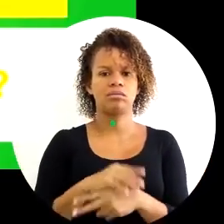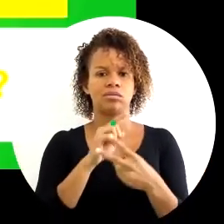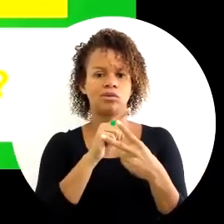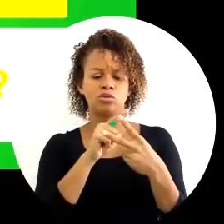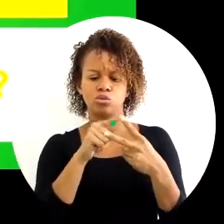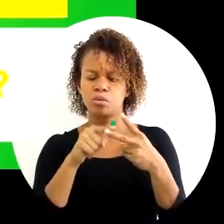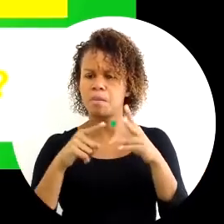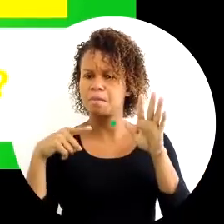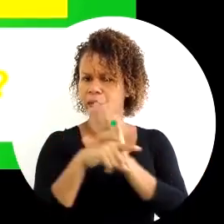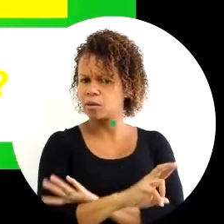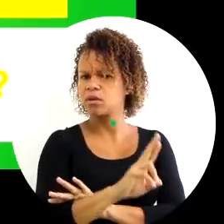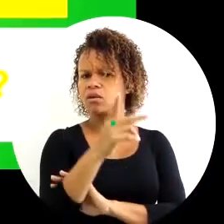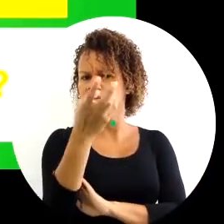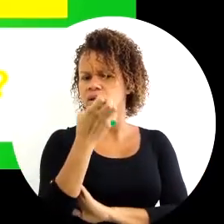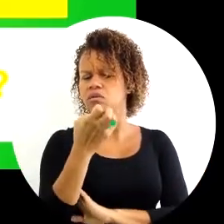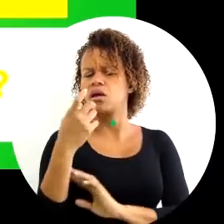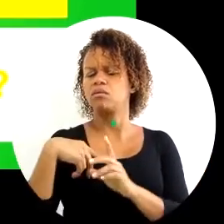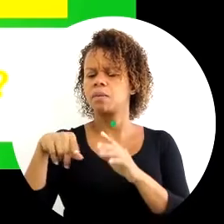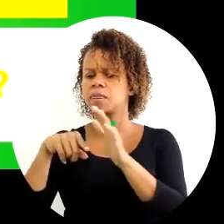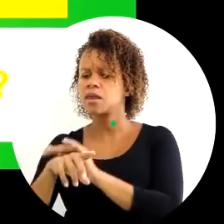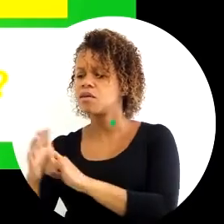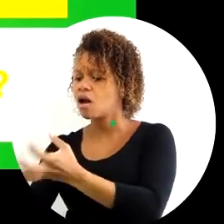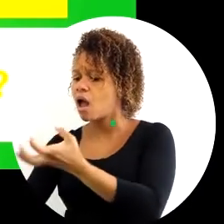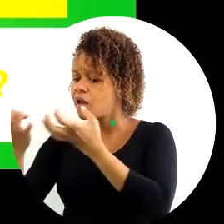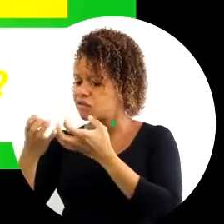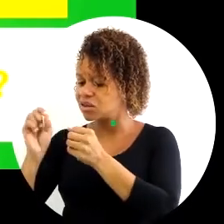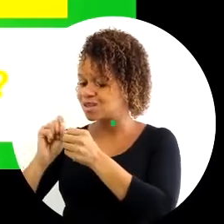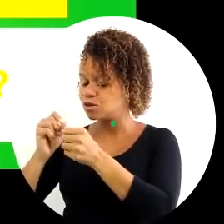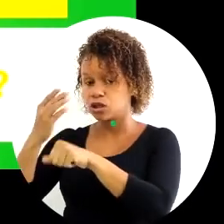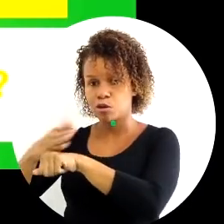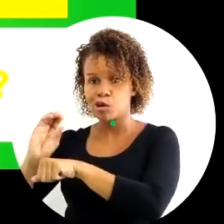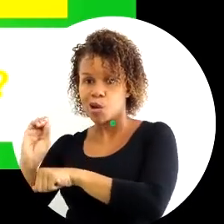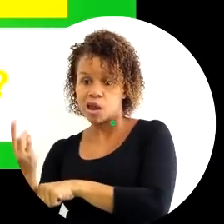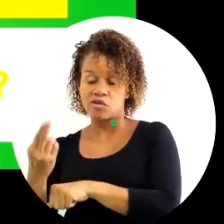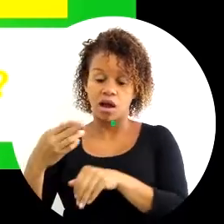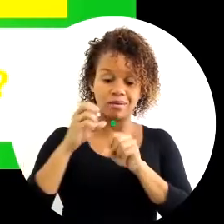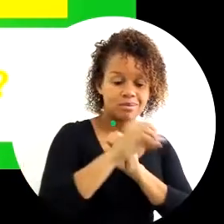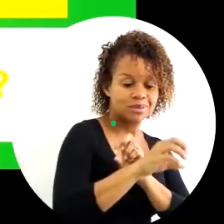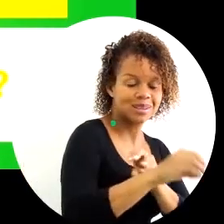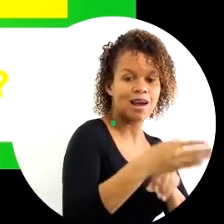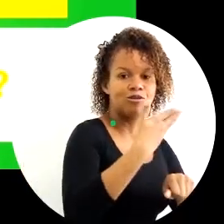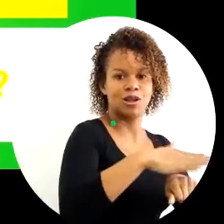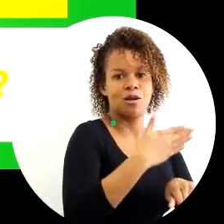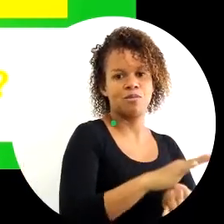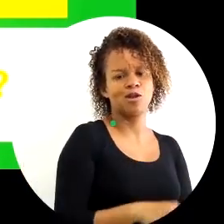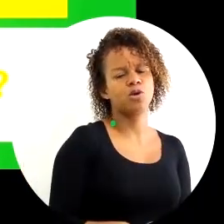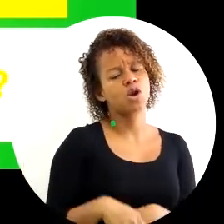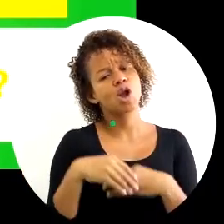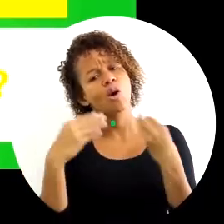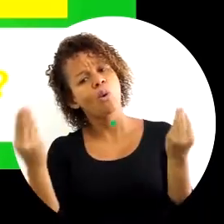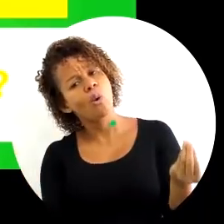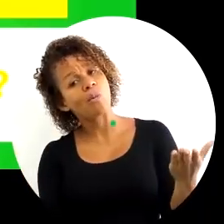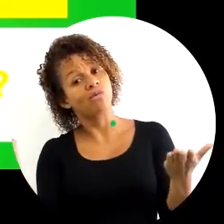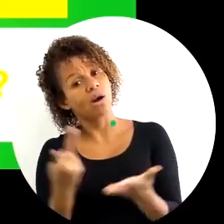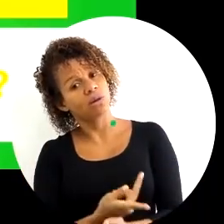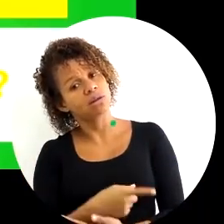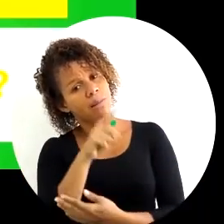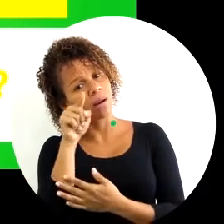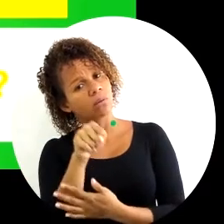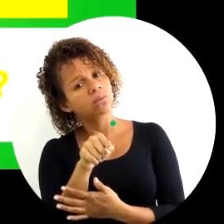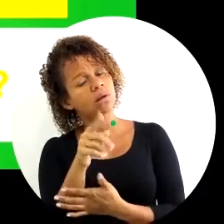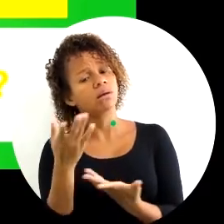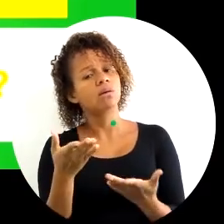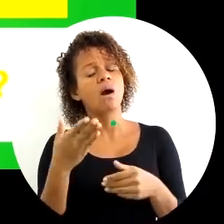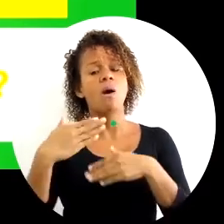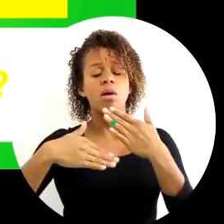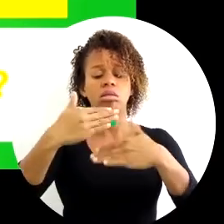duas perguntas que você tem que fazer. Quem vai receber o treinamento? Quem vai executar o treinamento? E as outras duas perguntas são como isso vai acontecer?